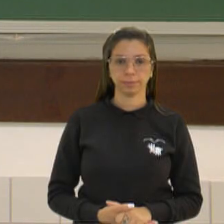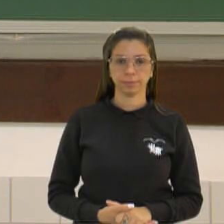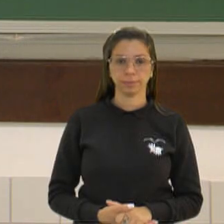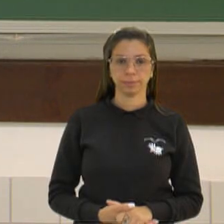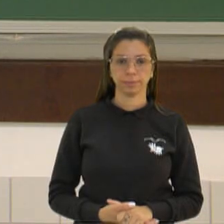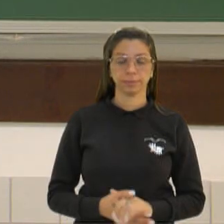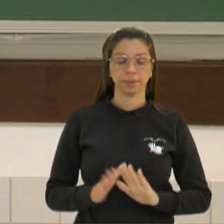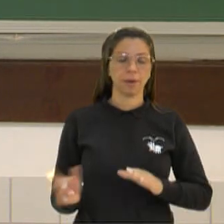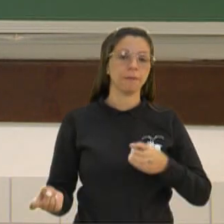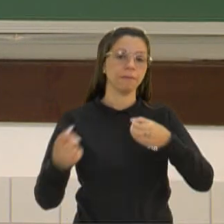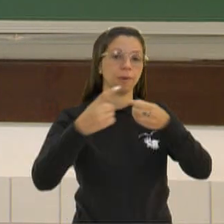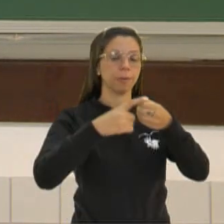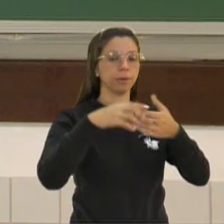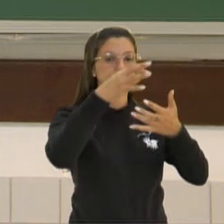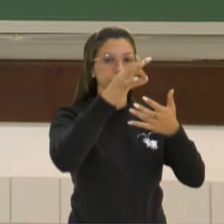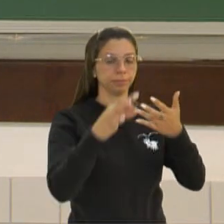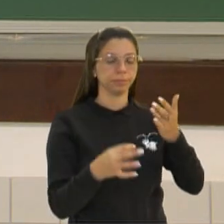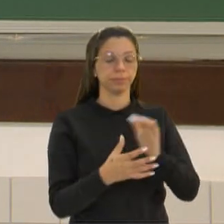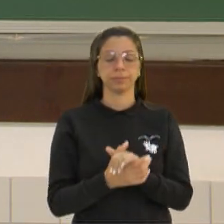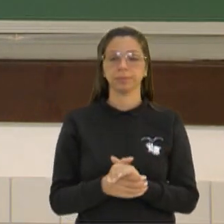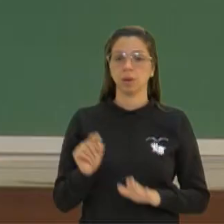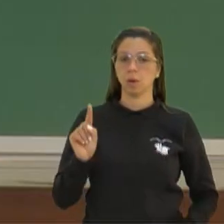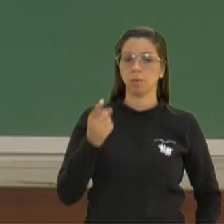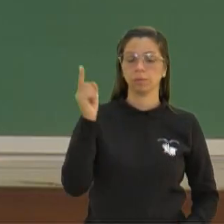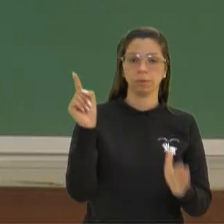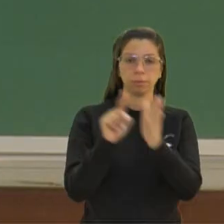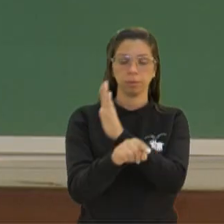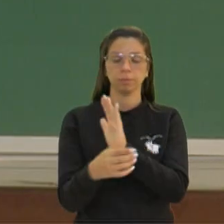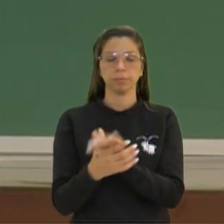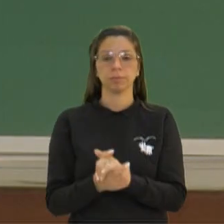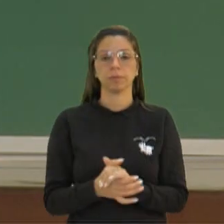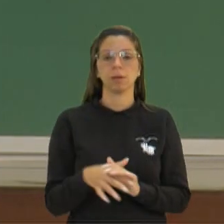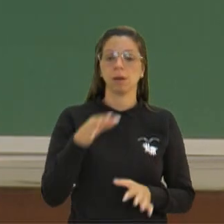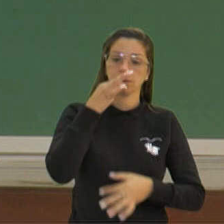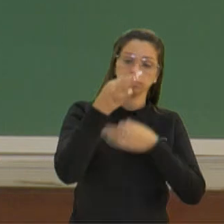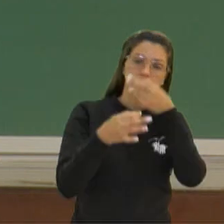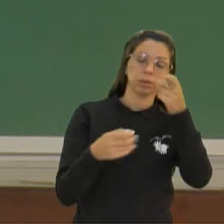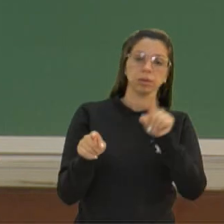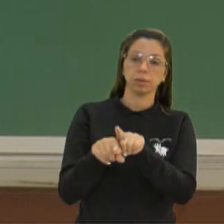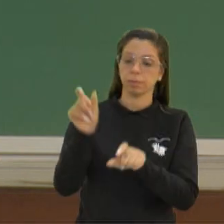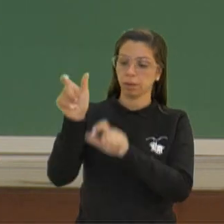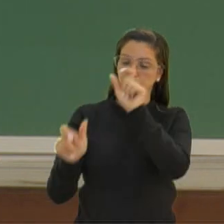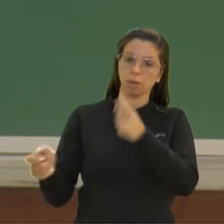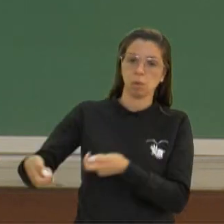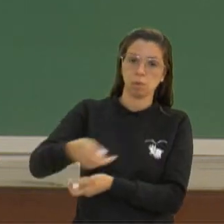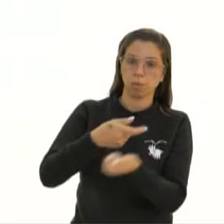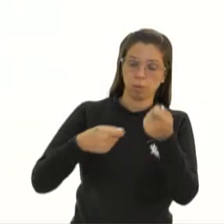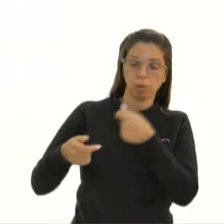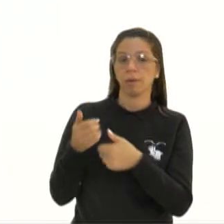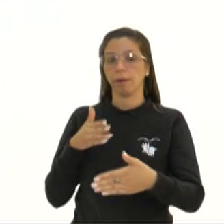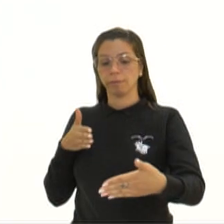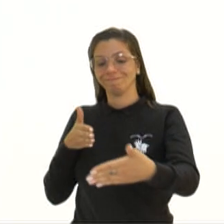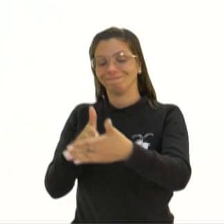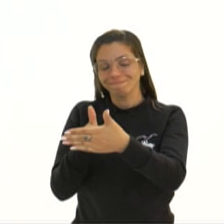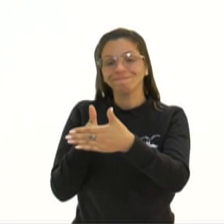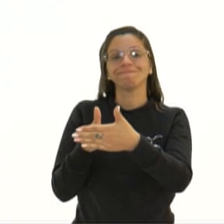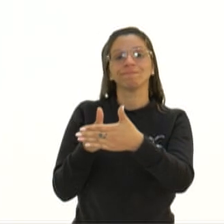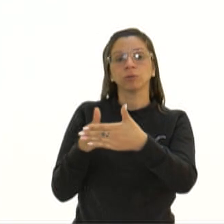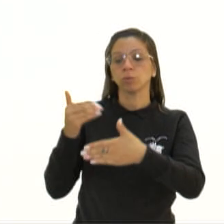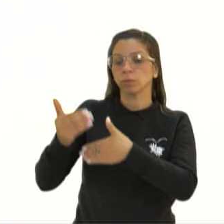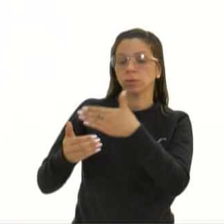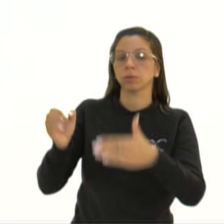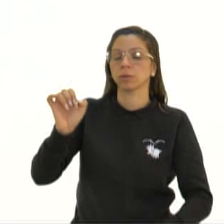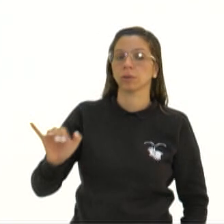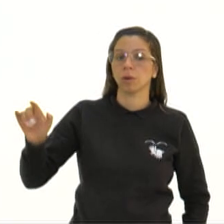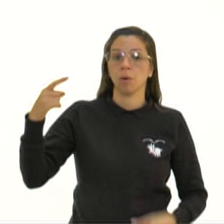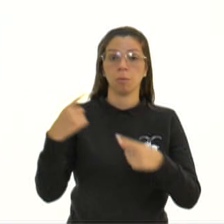Isso aí, Nuno Anos, estamos de volta, nosso último quiz. Críticos e economistas apontam como um obstáculo ao desenvolvimento da Europa o fato de